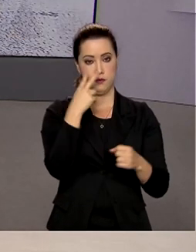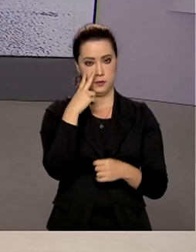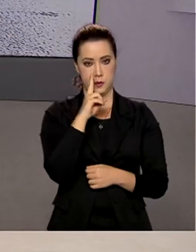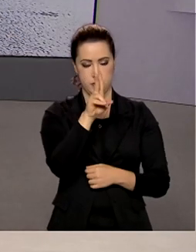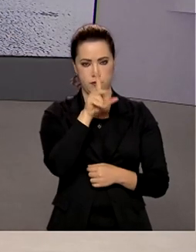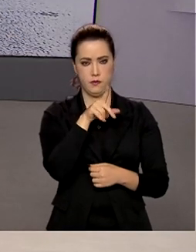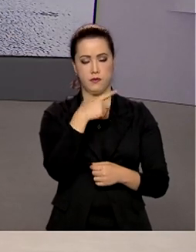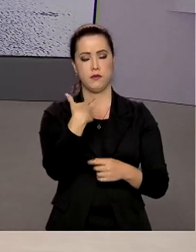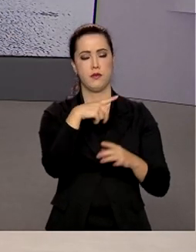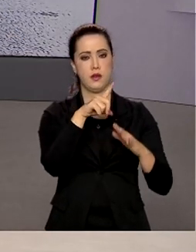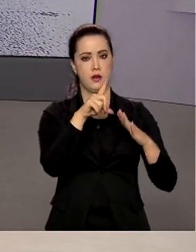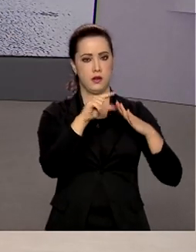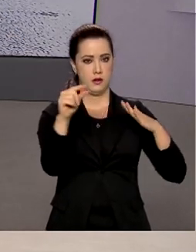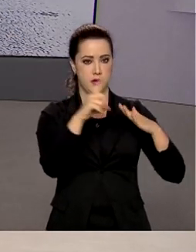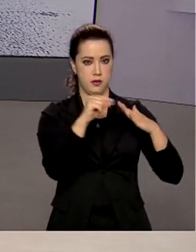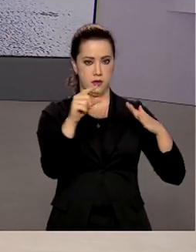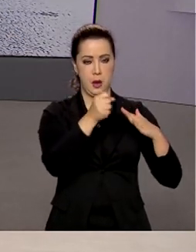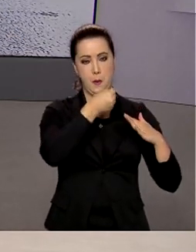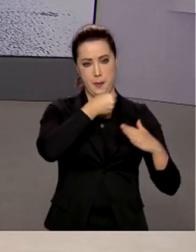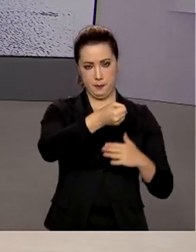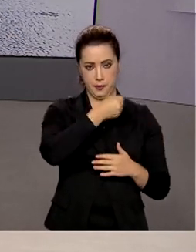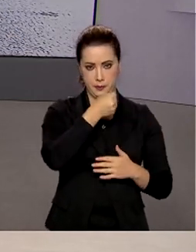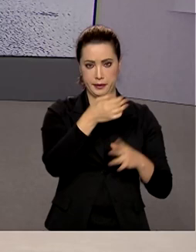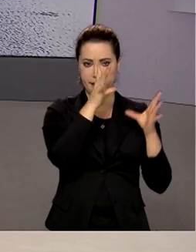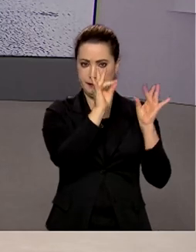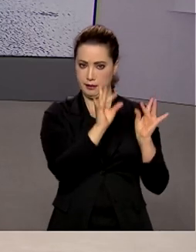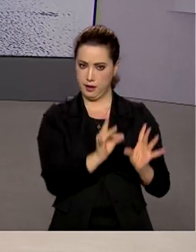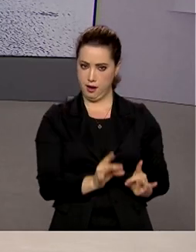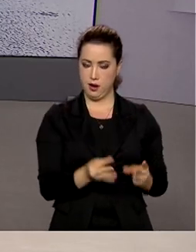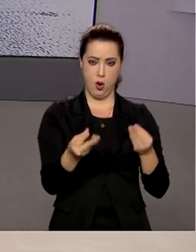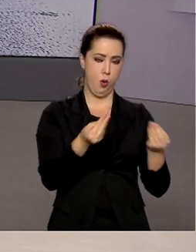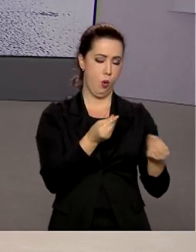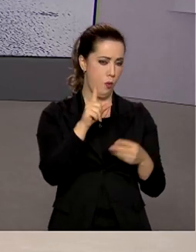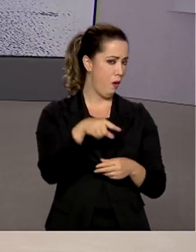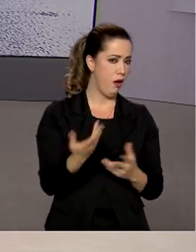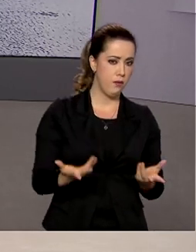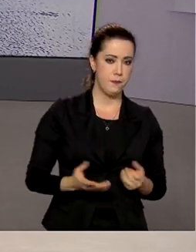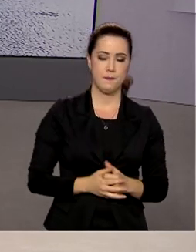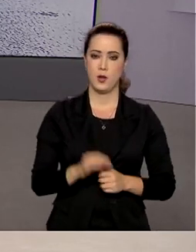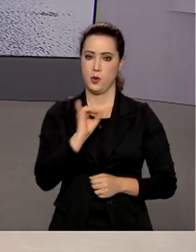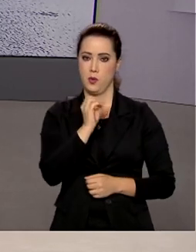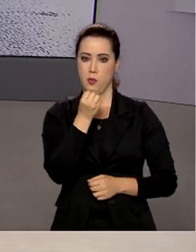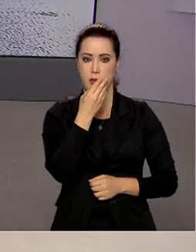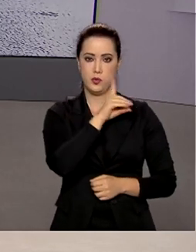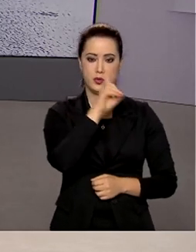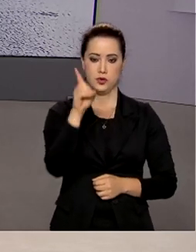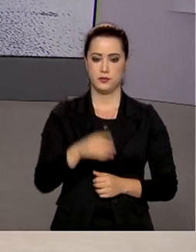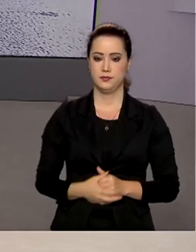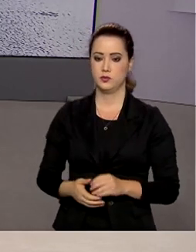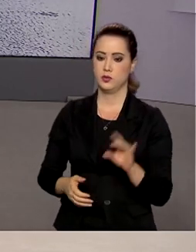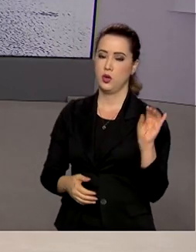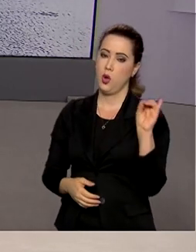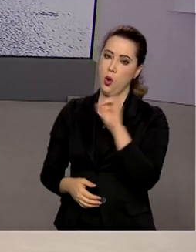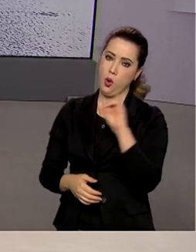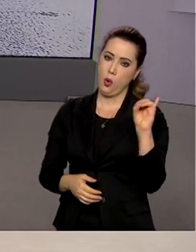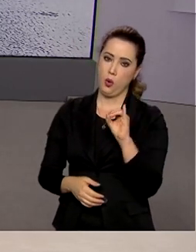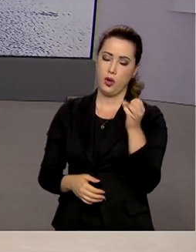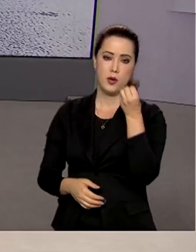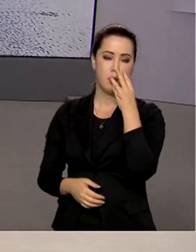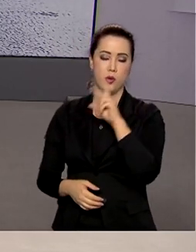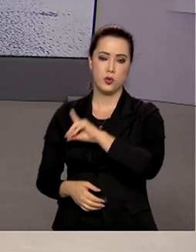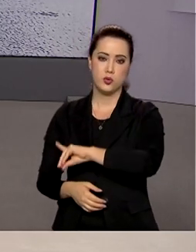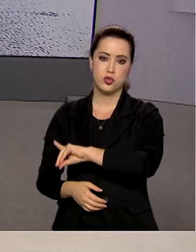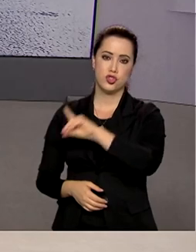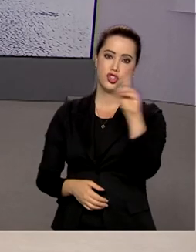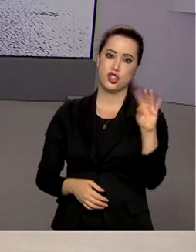Planalto. O repórter Glauco de Queiroz tem mais informações para a gente sobre esse assunto. Oi, Glauco, bom dia! Olá, Renata. Bom dia para você,